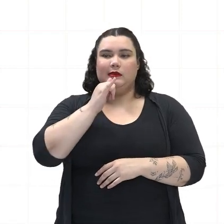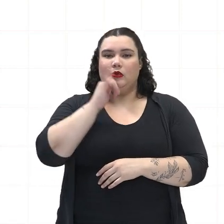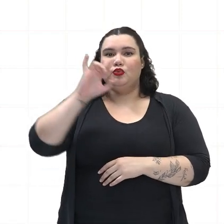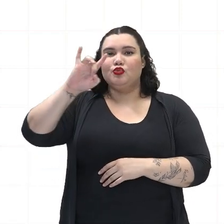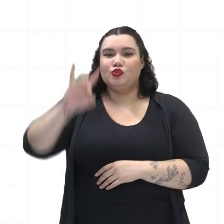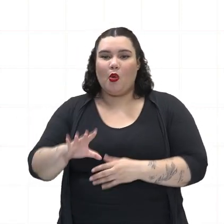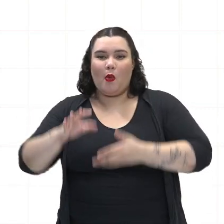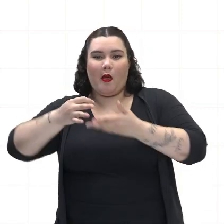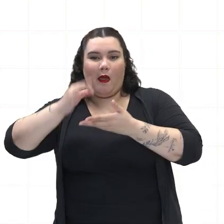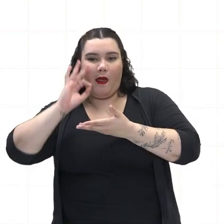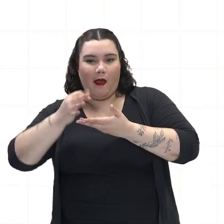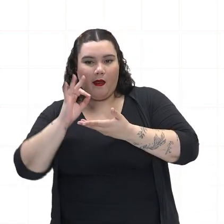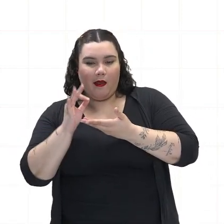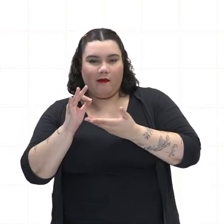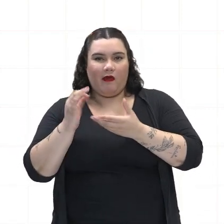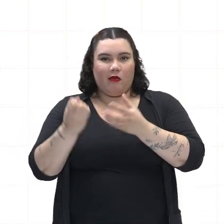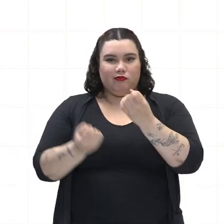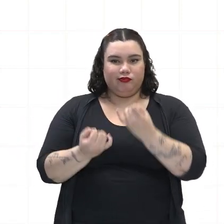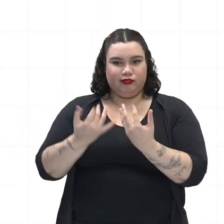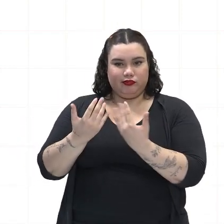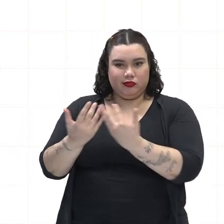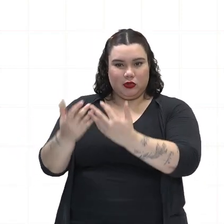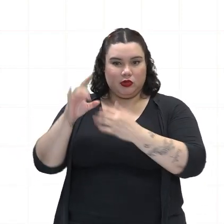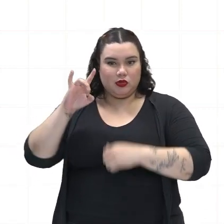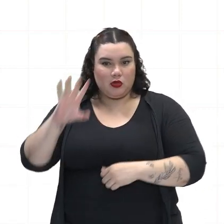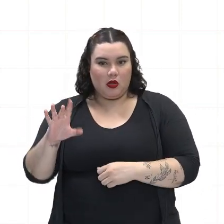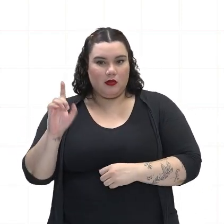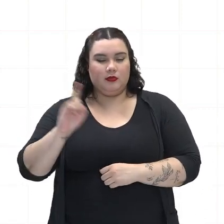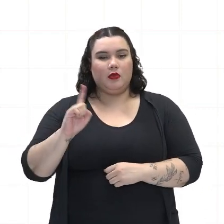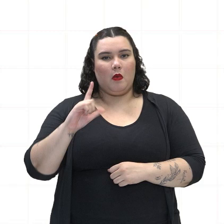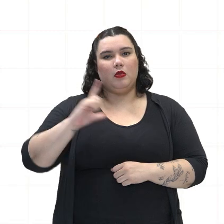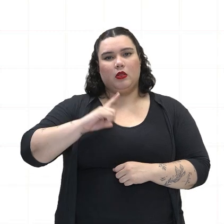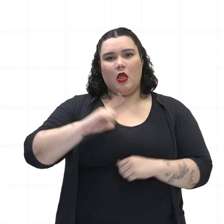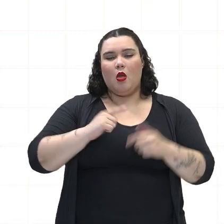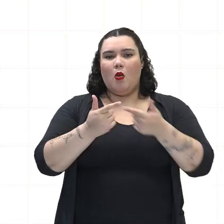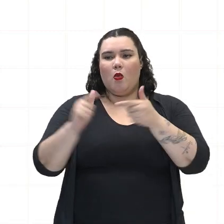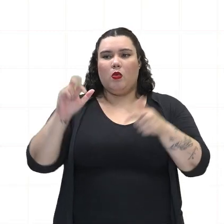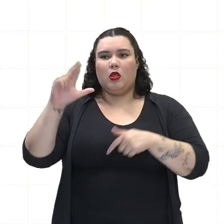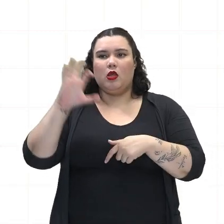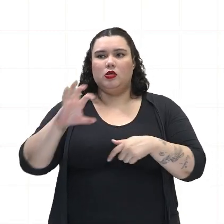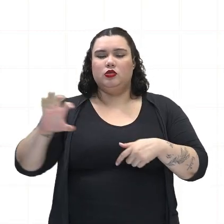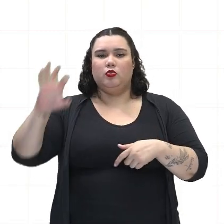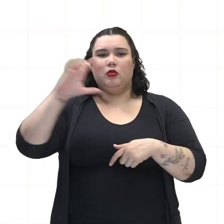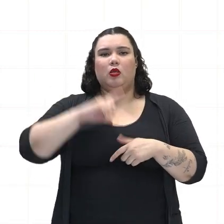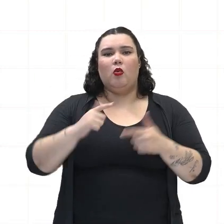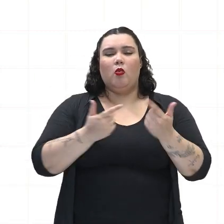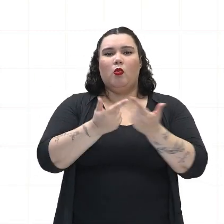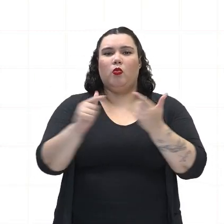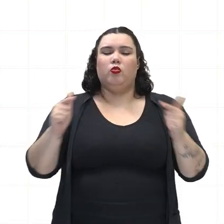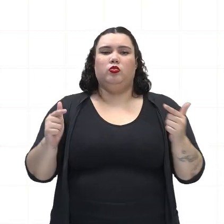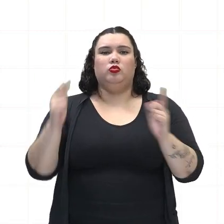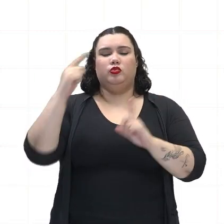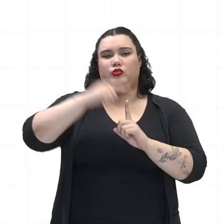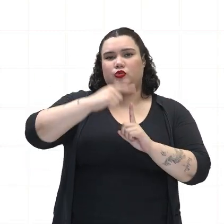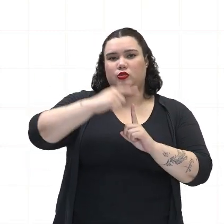o café que fosse produzido nesse momento. A gente vai ter outras regiões produzindo outros produtos, como, por